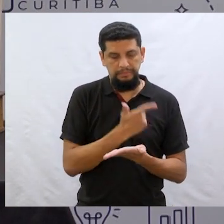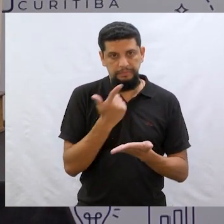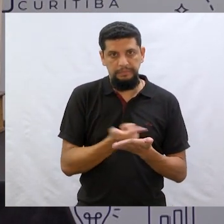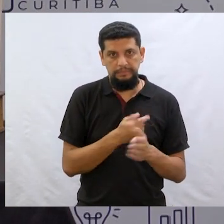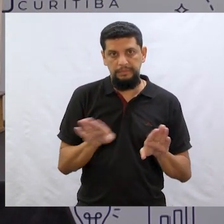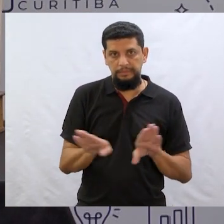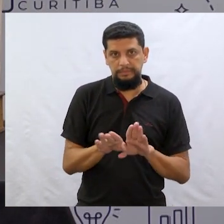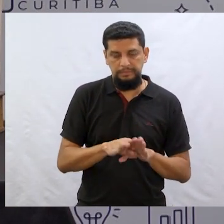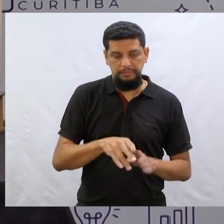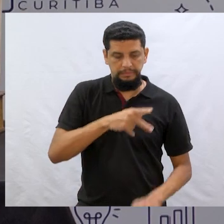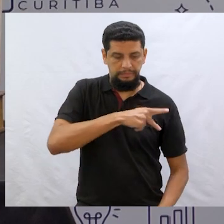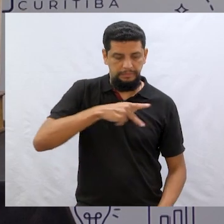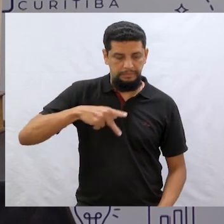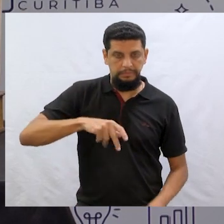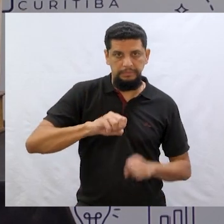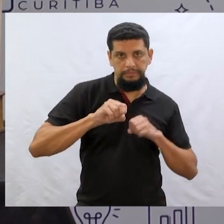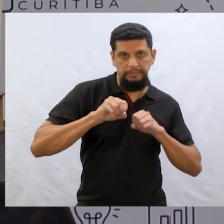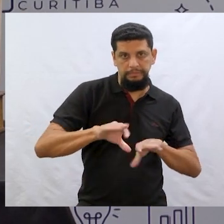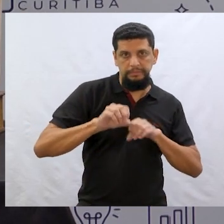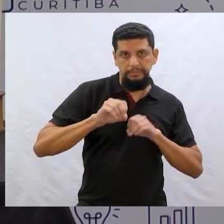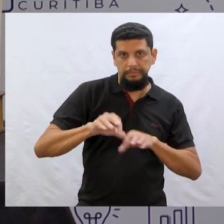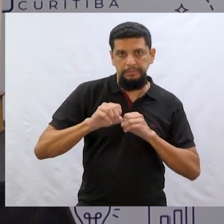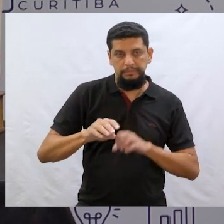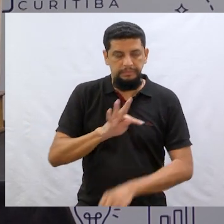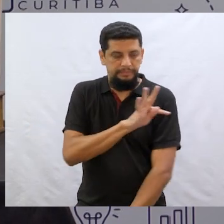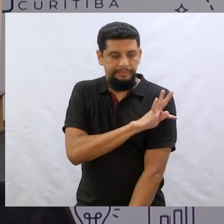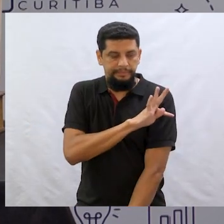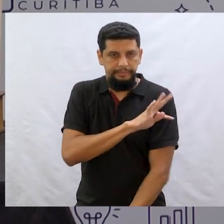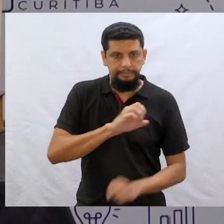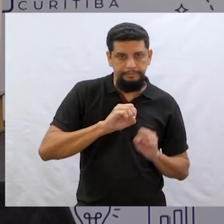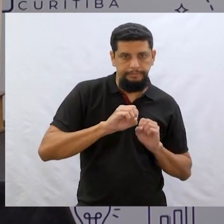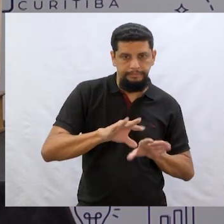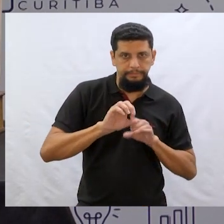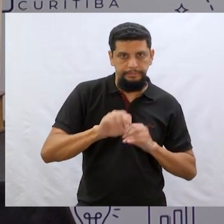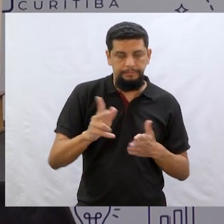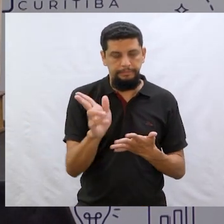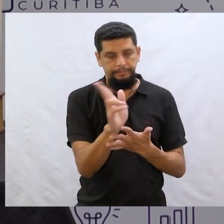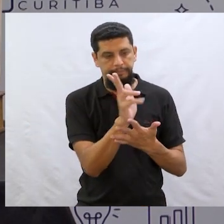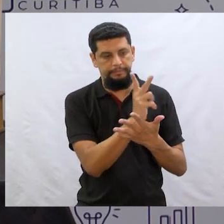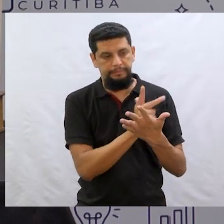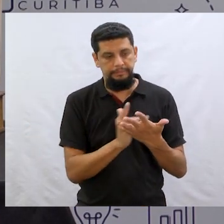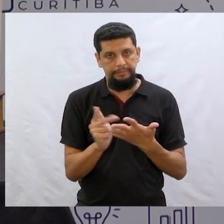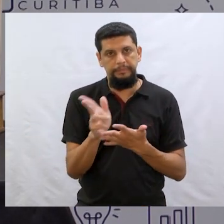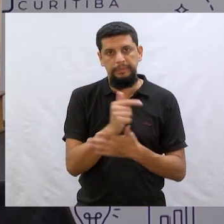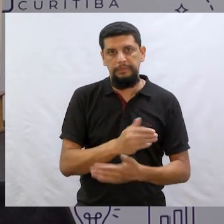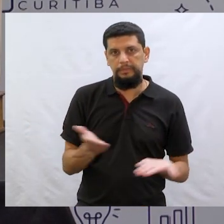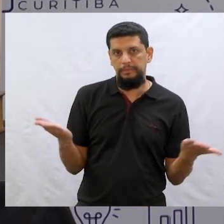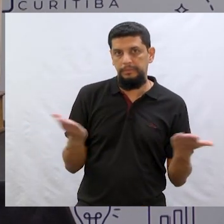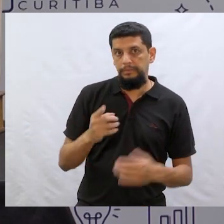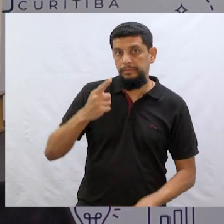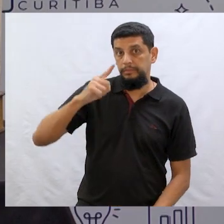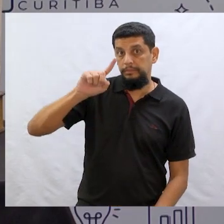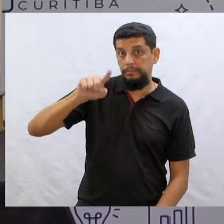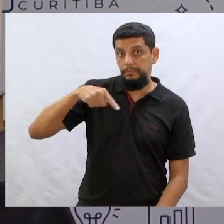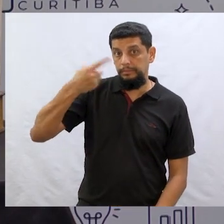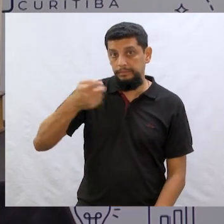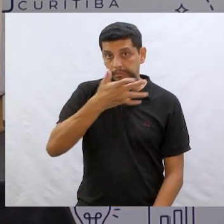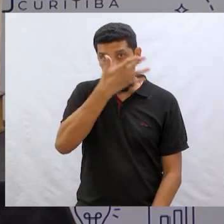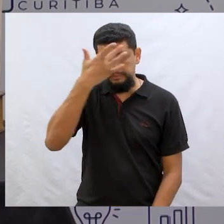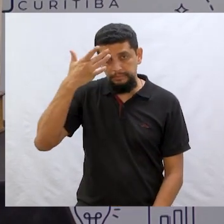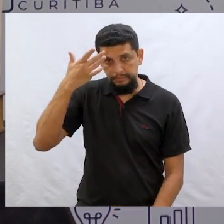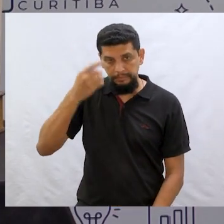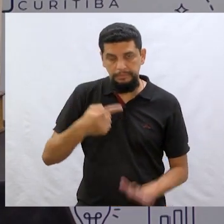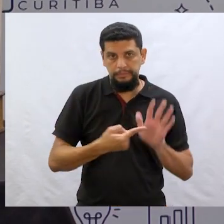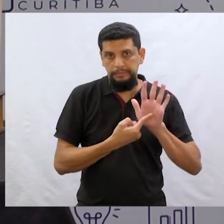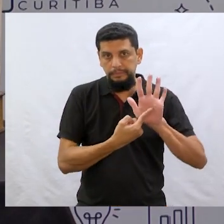ela também é professora que ensina aí essas técnicas de ilustração. Olha só. Agora, outra pessoa que eu quero chamar a